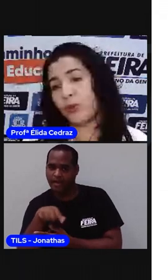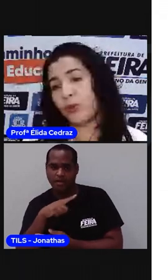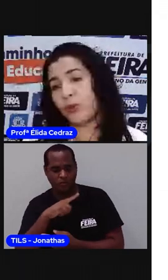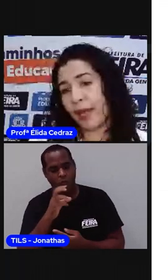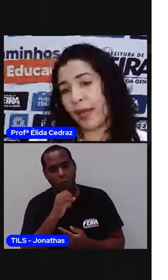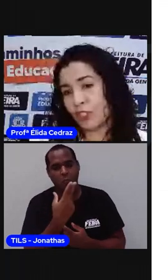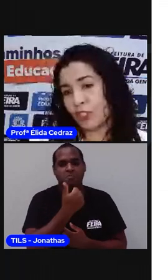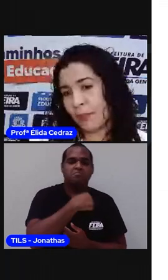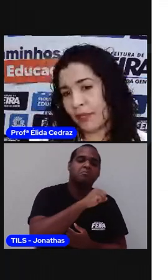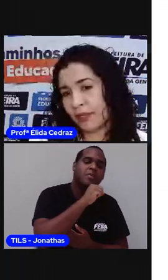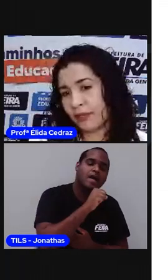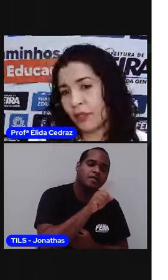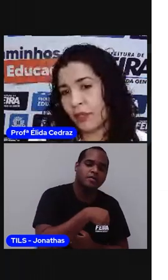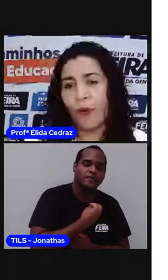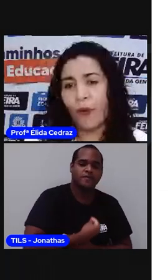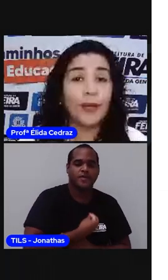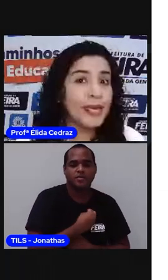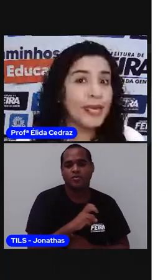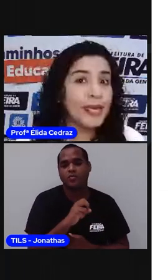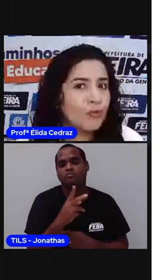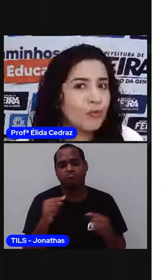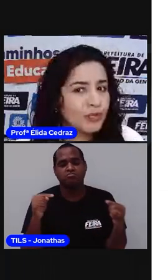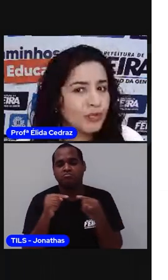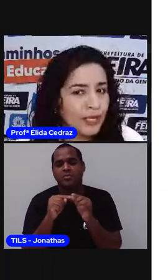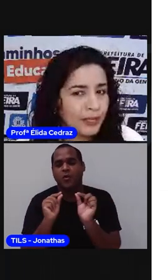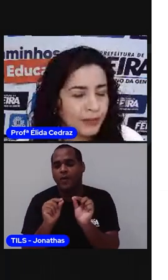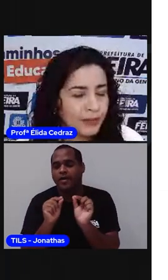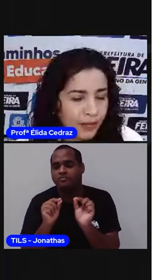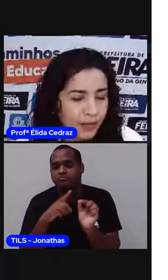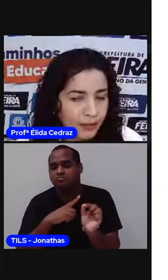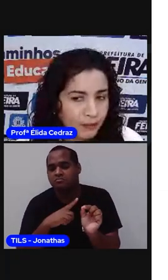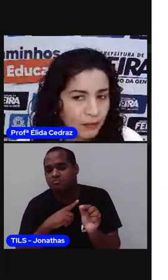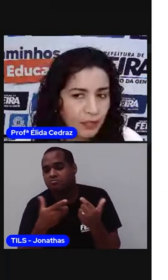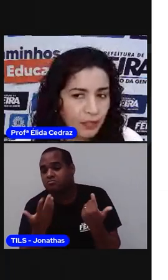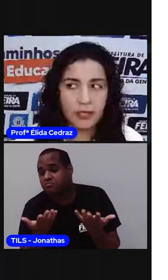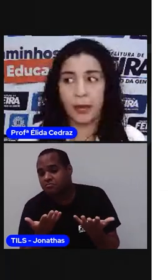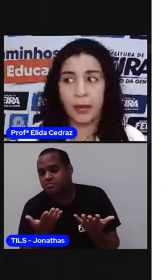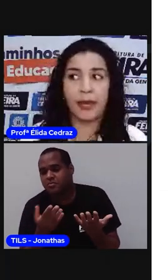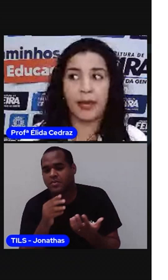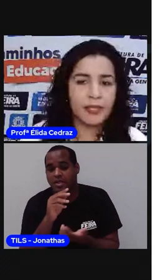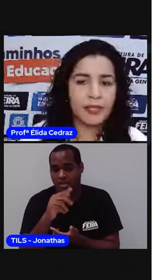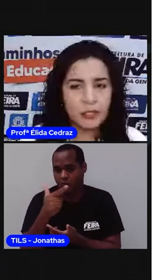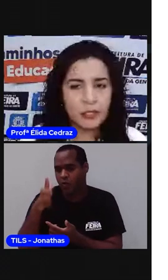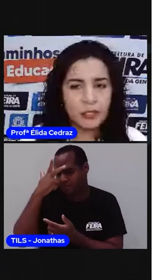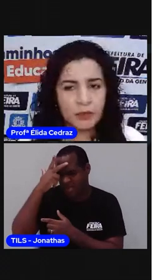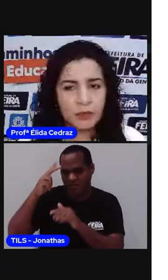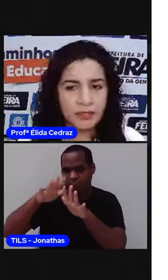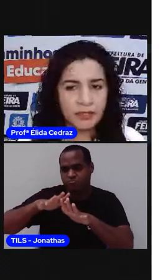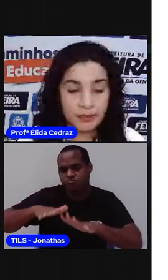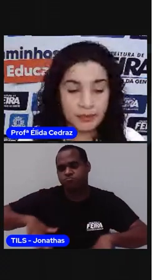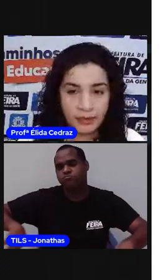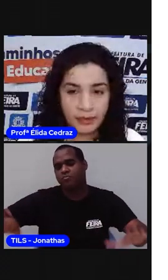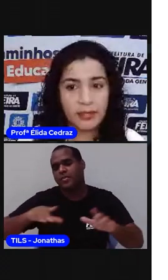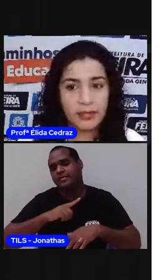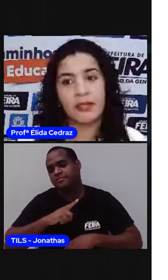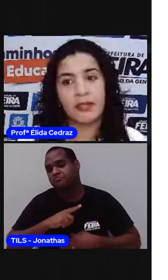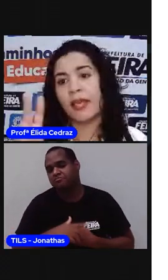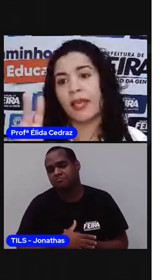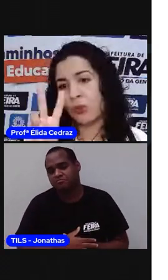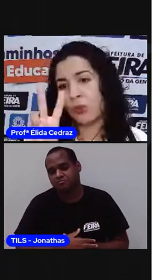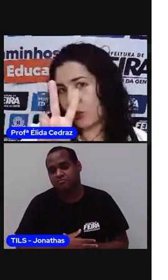o outro da parte da mãe. O que é que você tem e que a maioria das pessoas tem